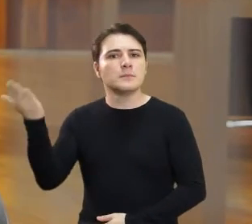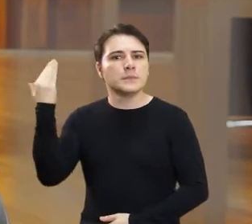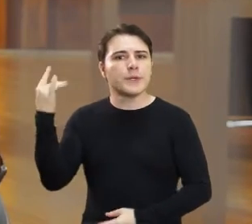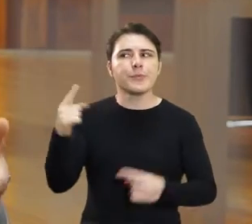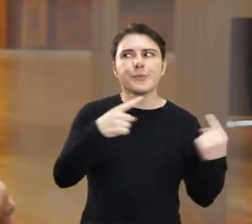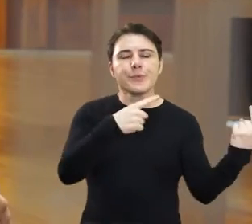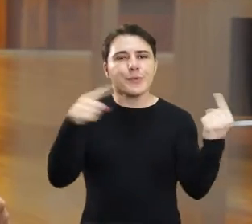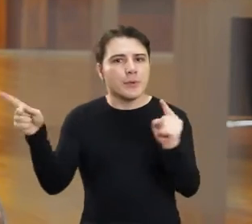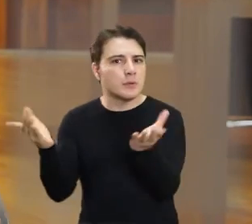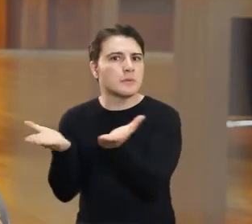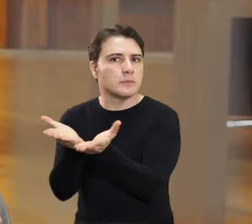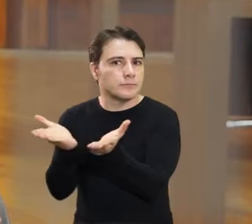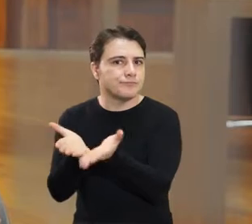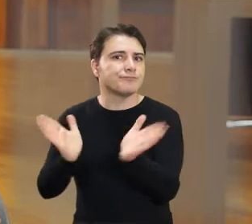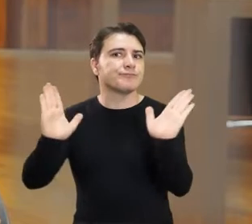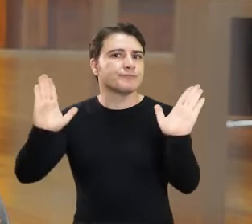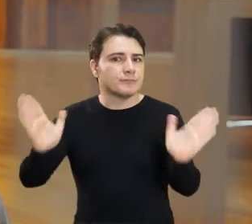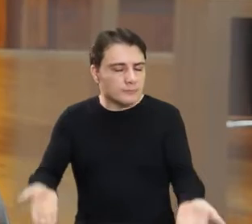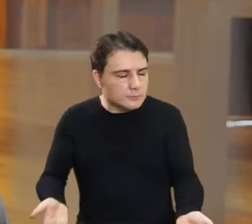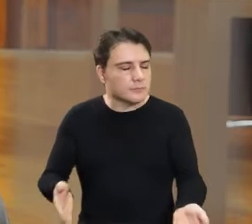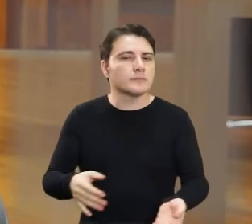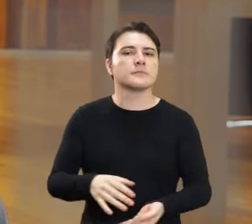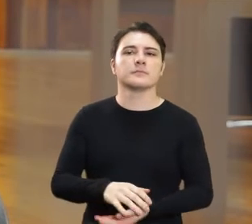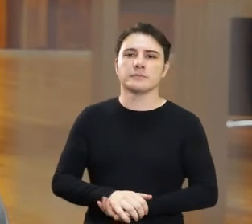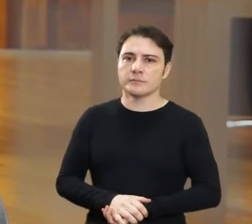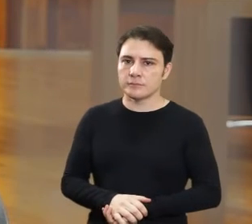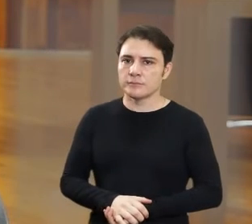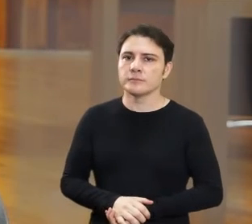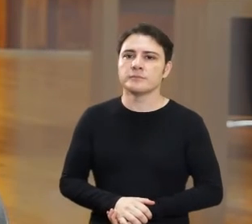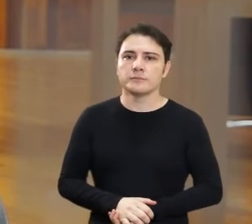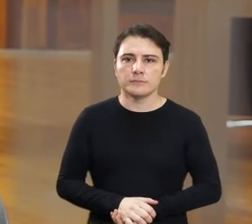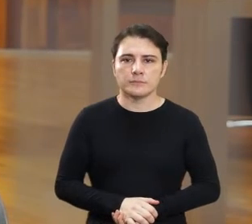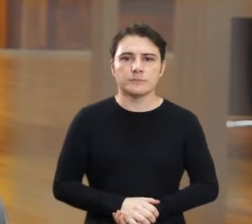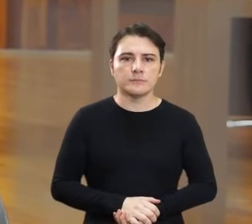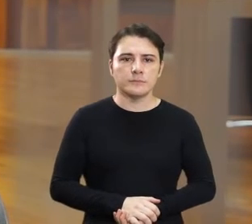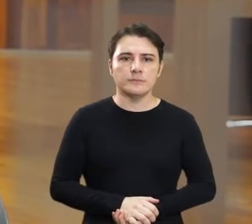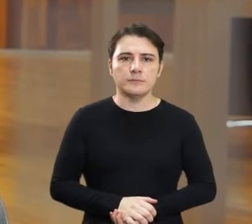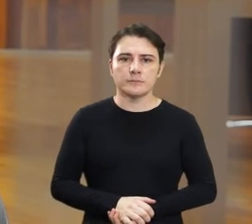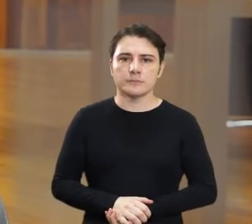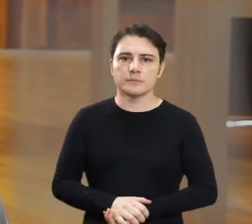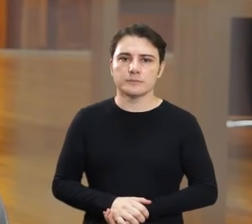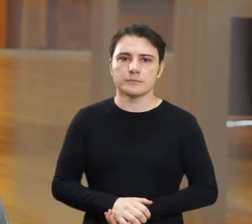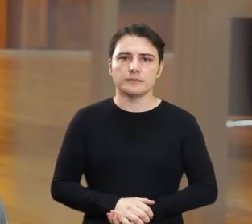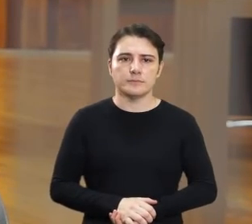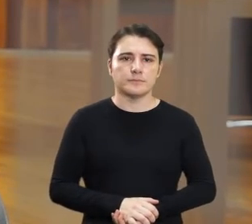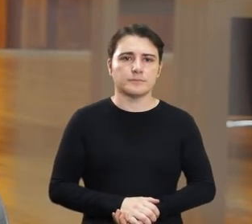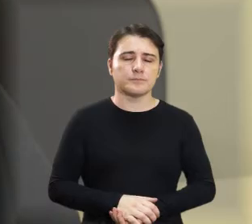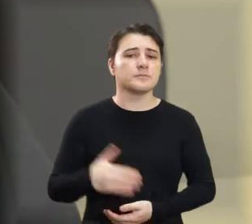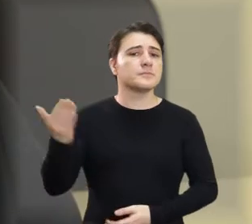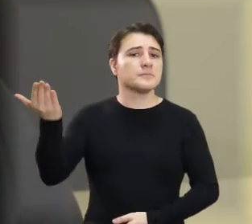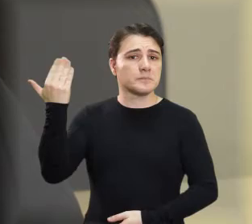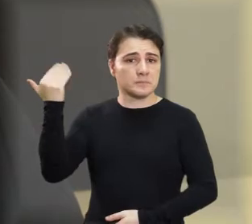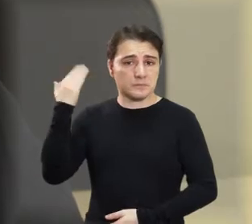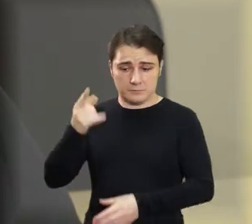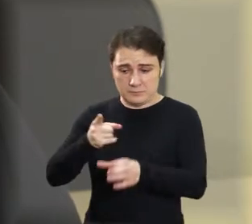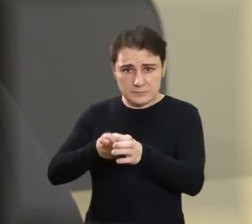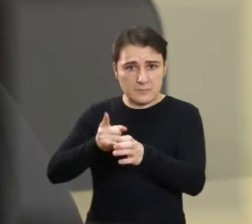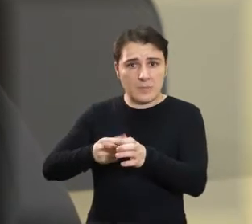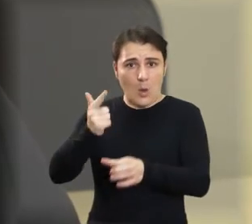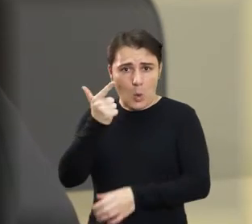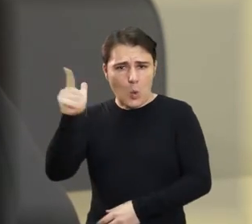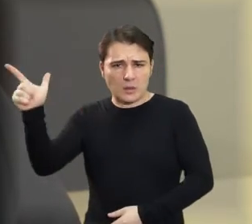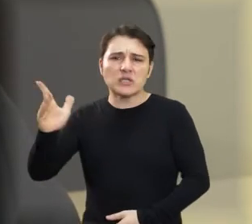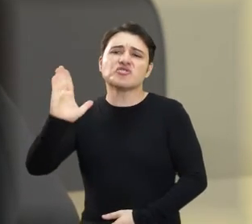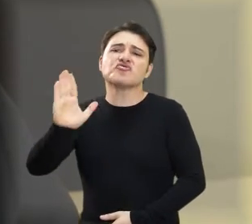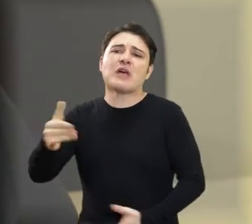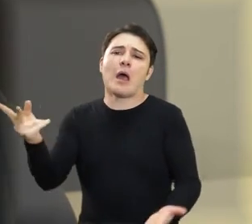pessoas, muitos cristãos aqui na cidade de Araraquara. E nós já fomos, digamos assim, muito perseguidos. Eu passei